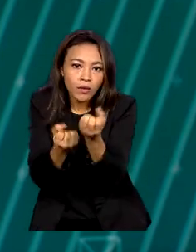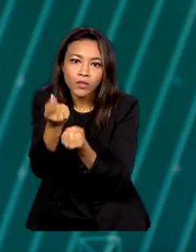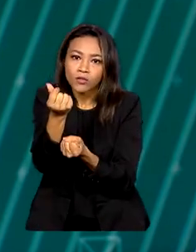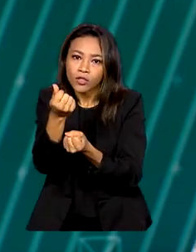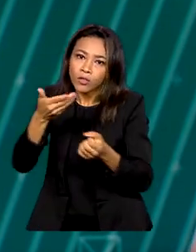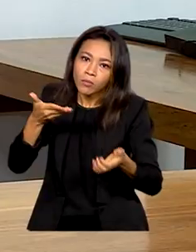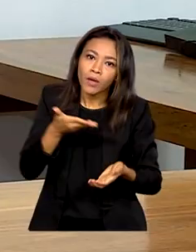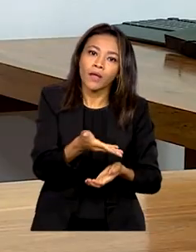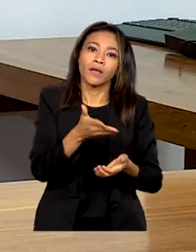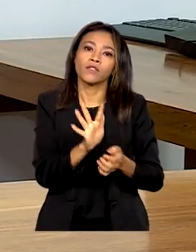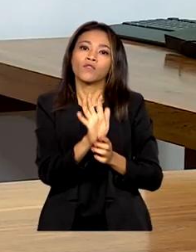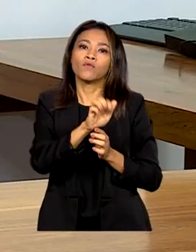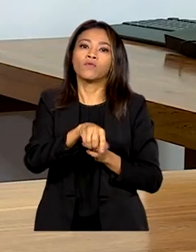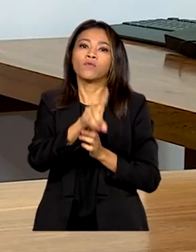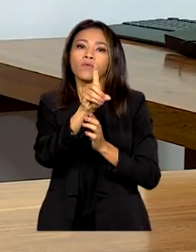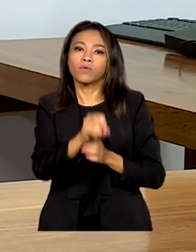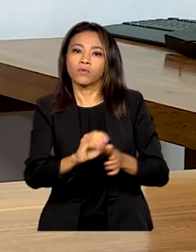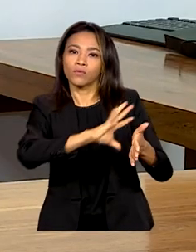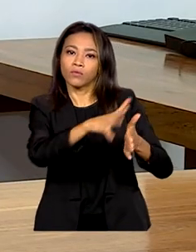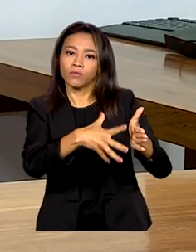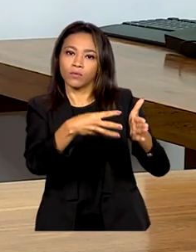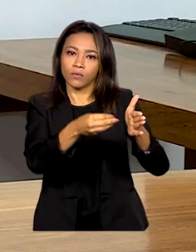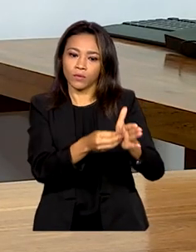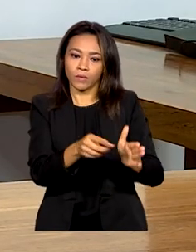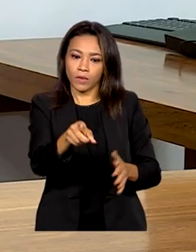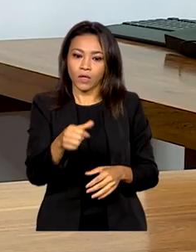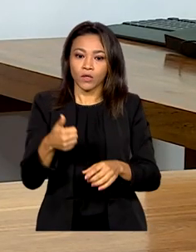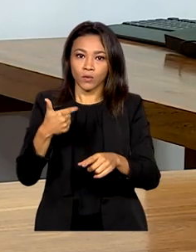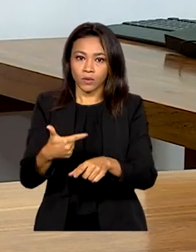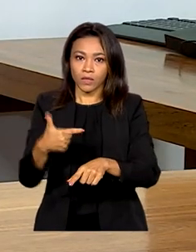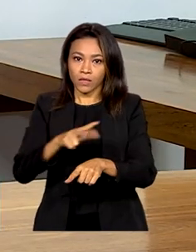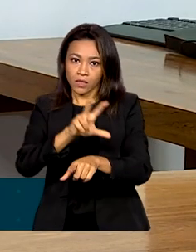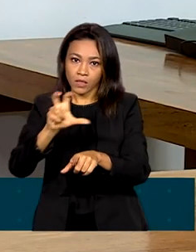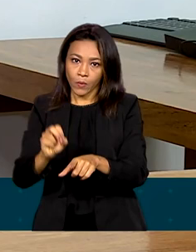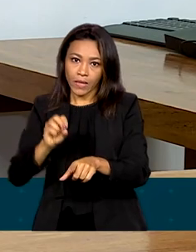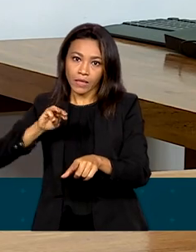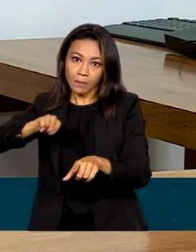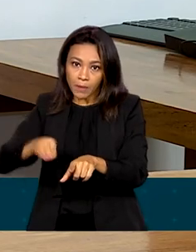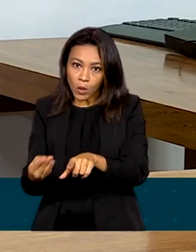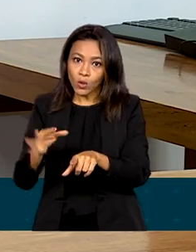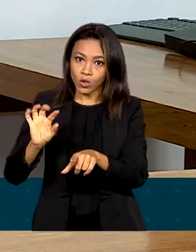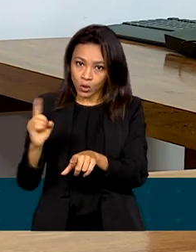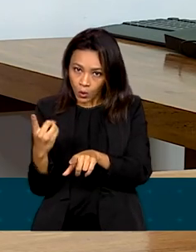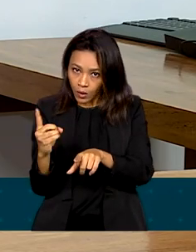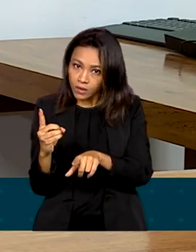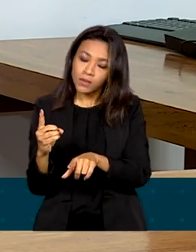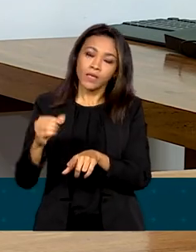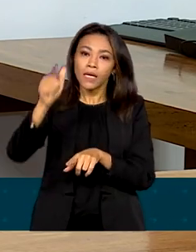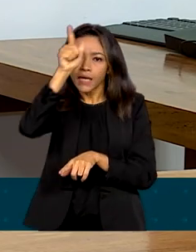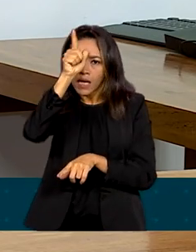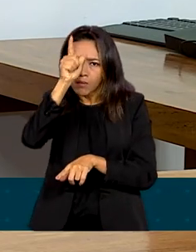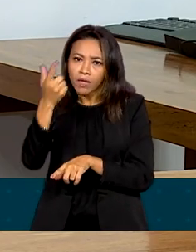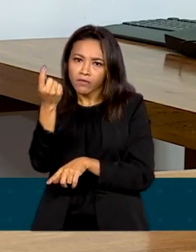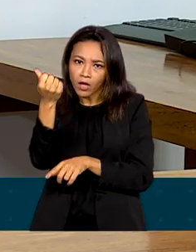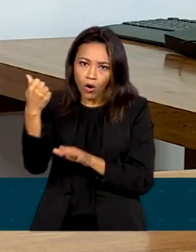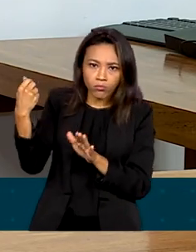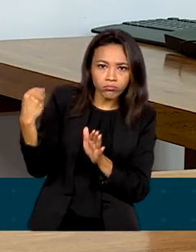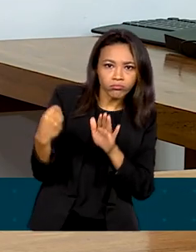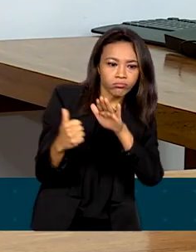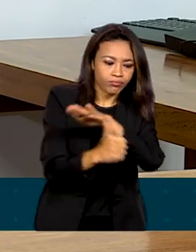Amazônia. Há um aporte de 250 milhões de dólares que a Alemanha vai fazer para o Fundo Amazônia,